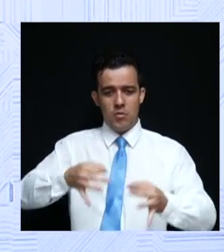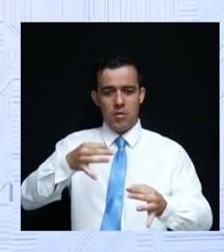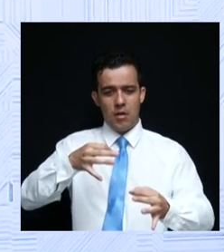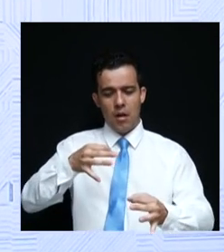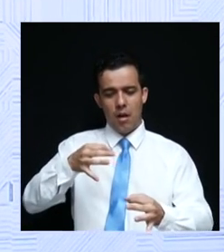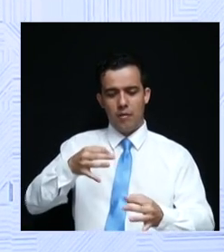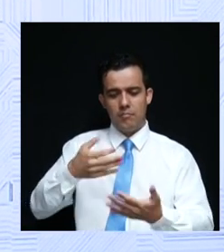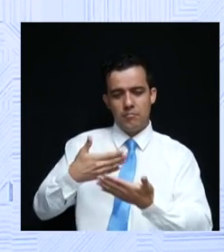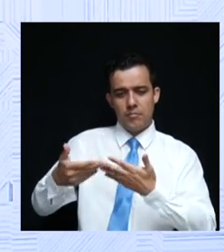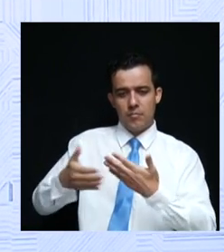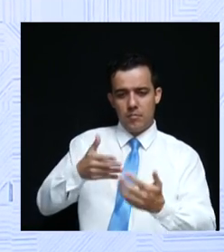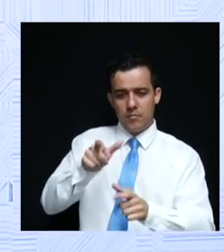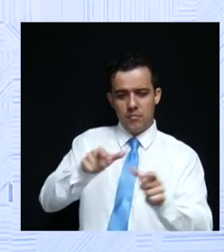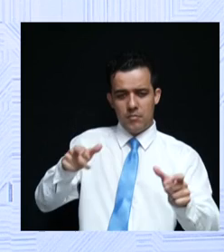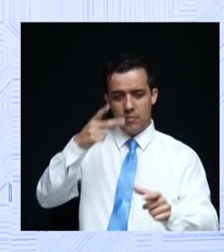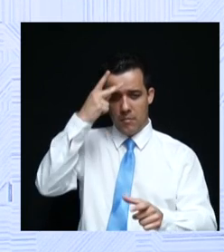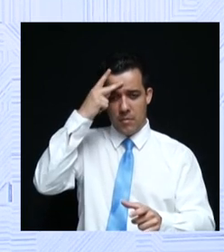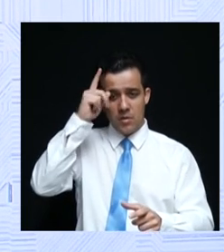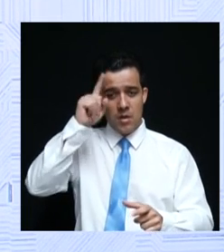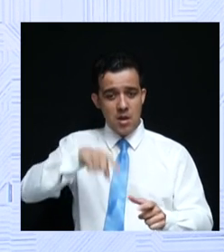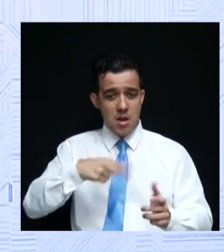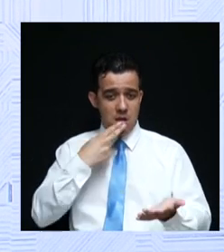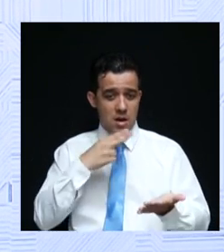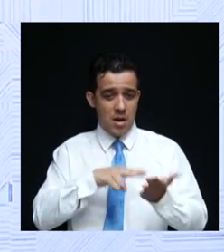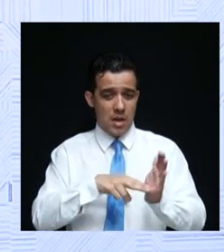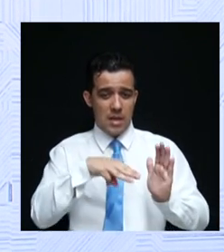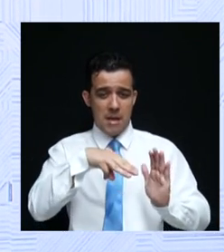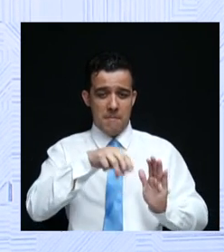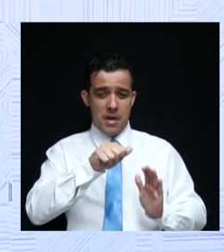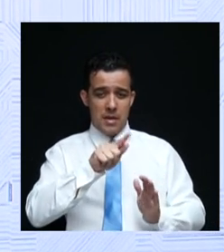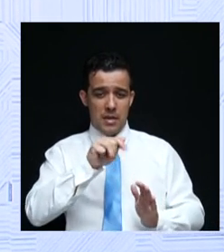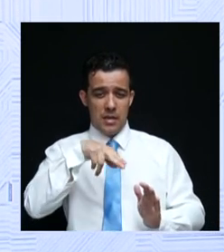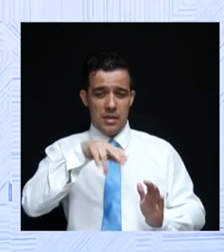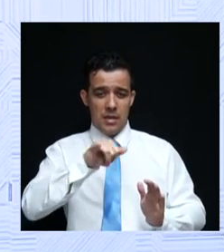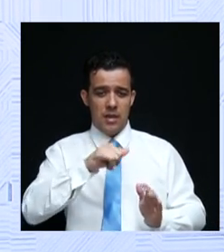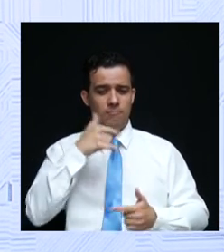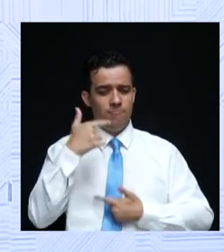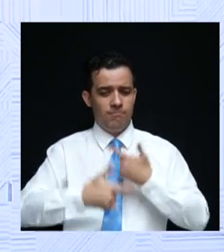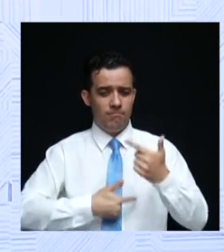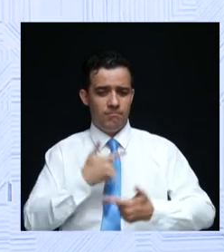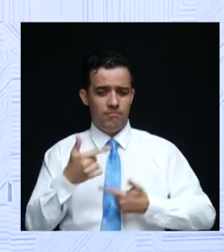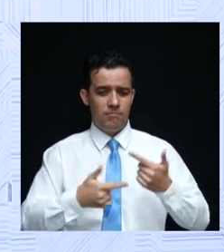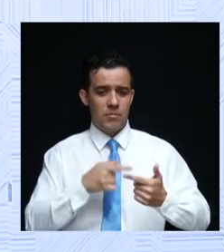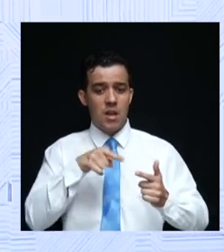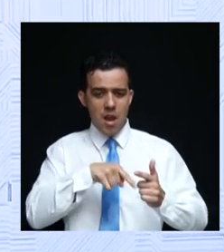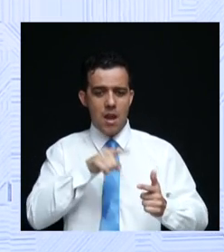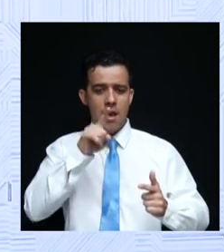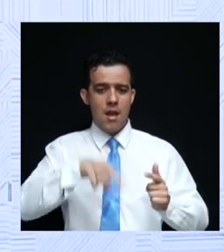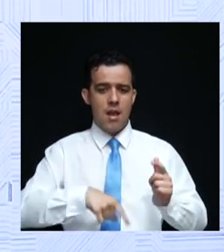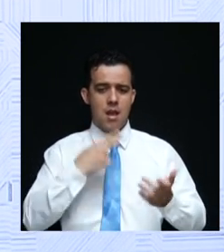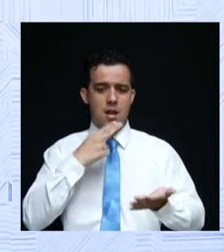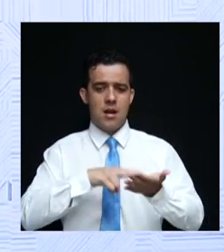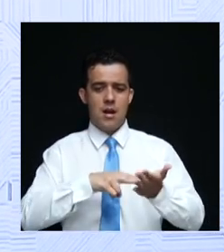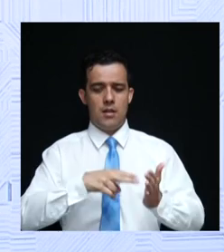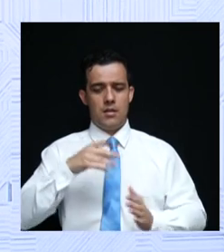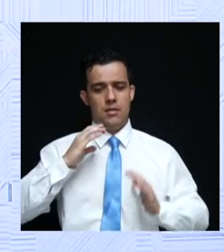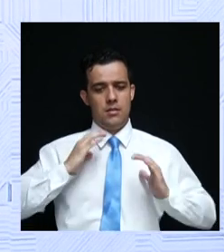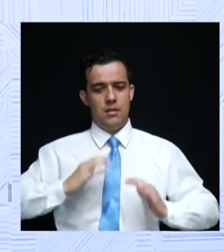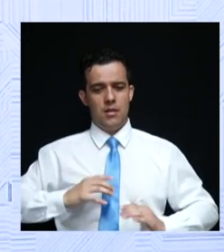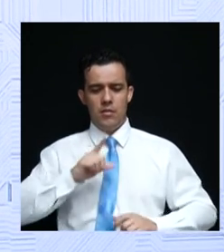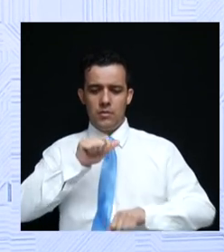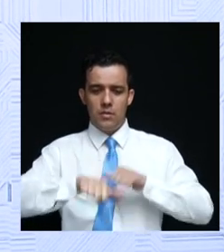Garantir o que a Carta Magna, combatida por anos a fios para que ela pudesse ser a Carta Cidadã, para que ela pudesse